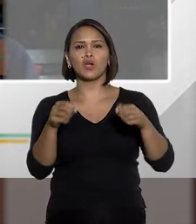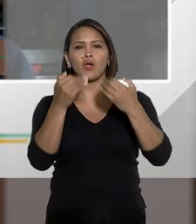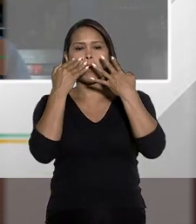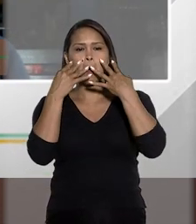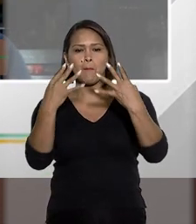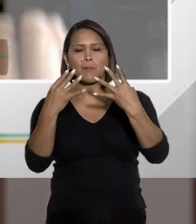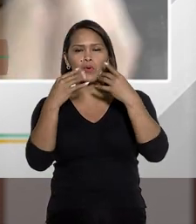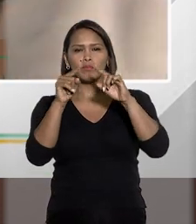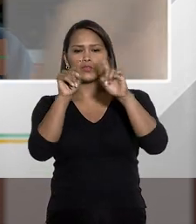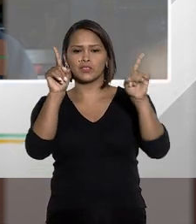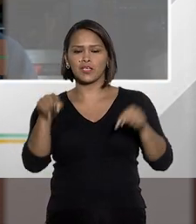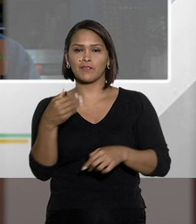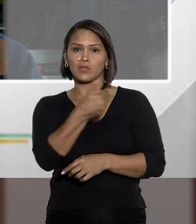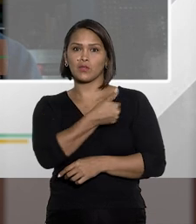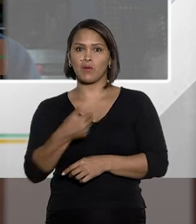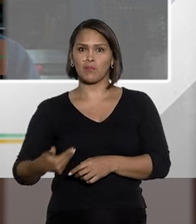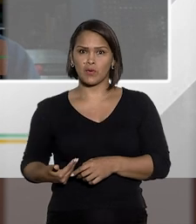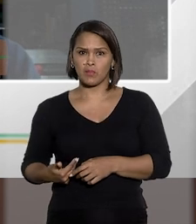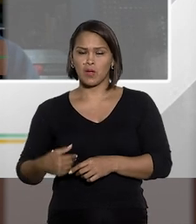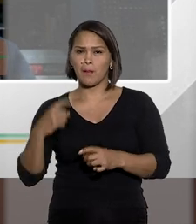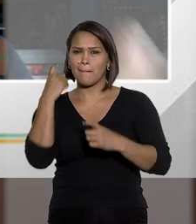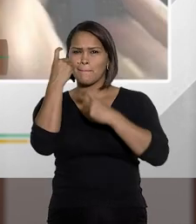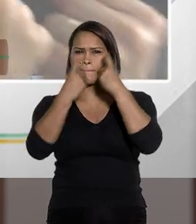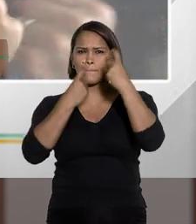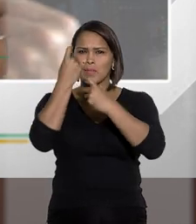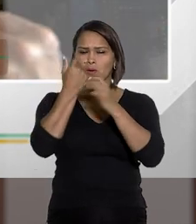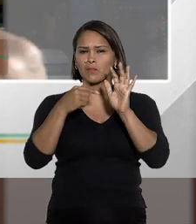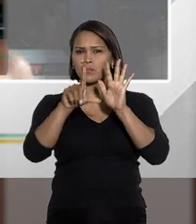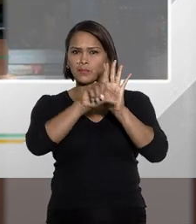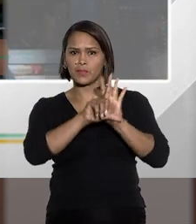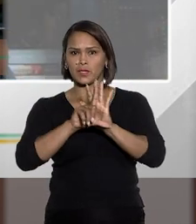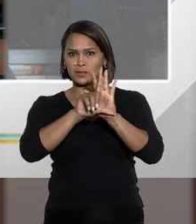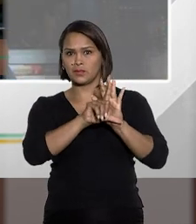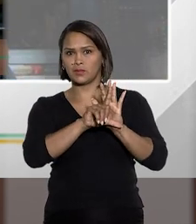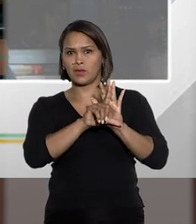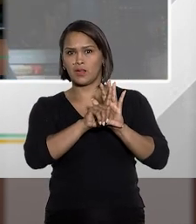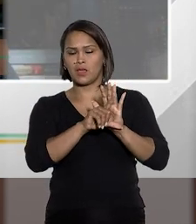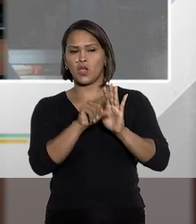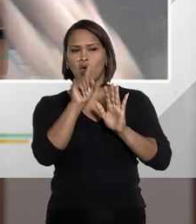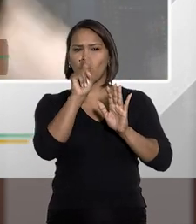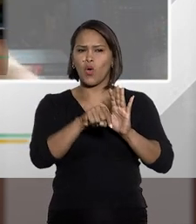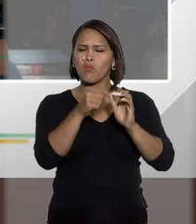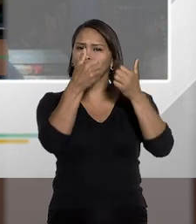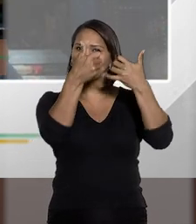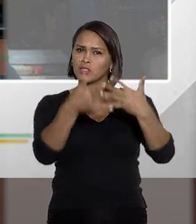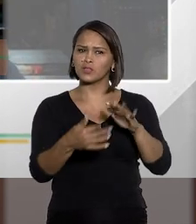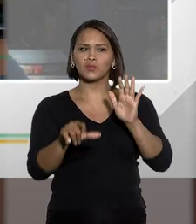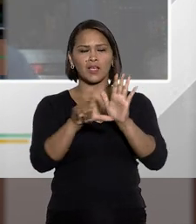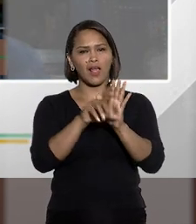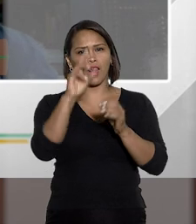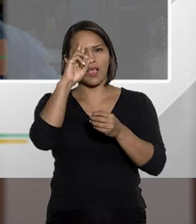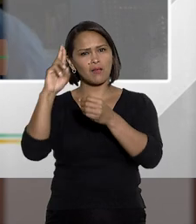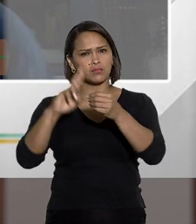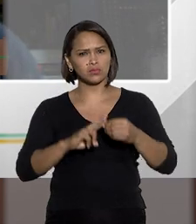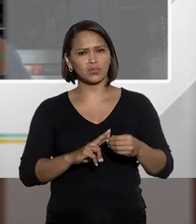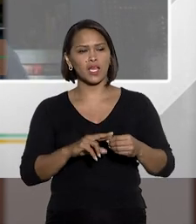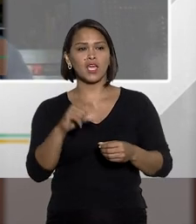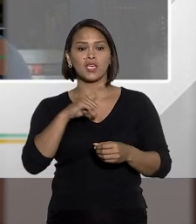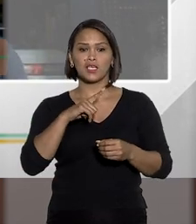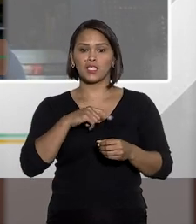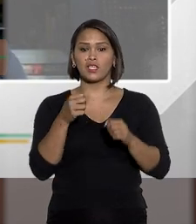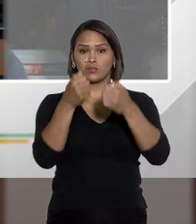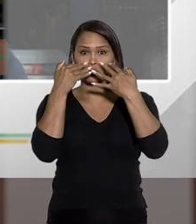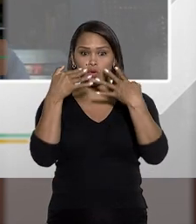público, servidores públicos, preocupados com a lei, ou você quer que eu explique a lei de abuso de